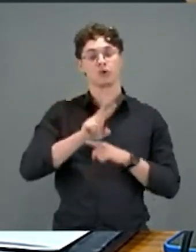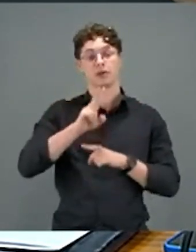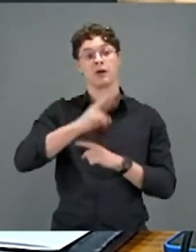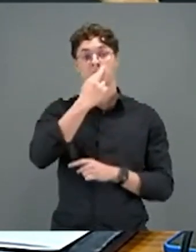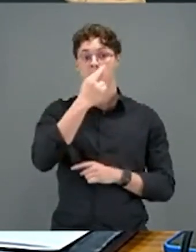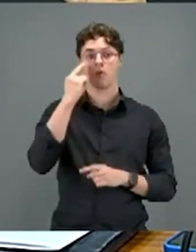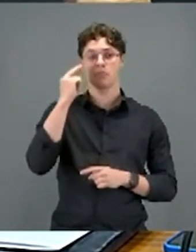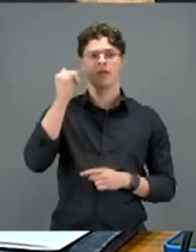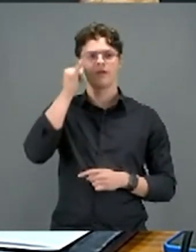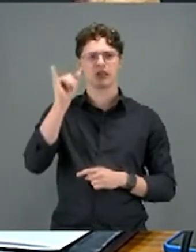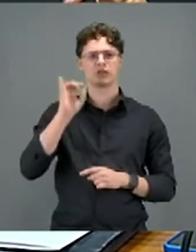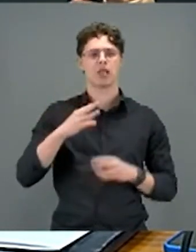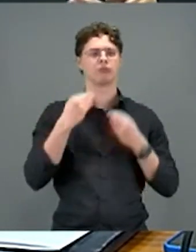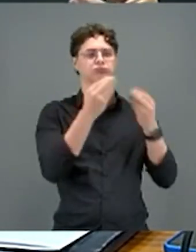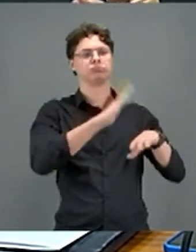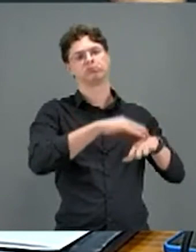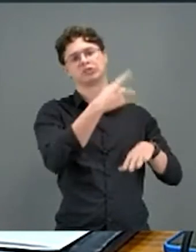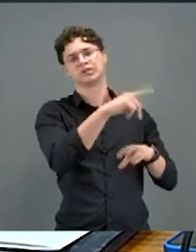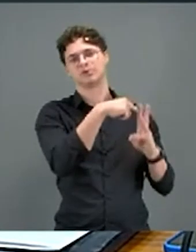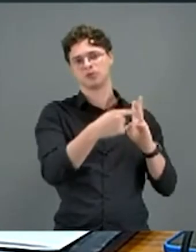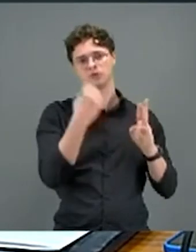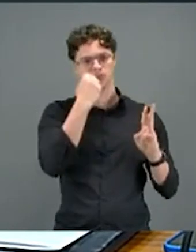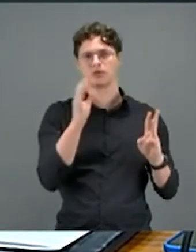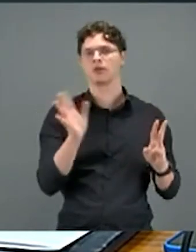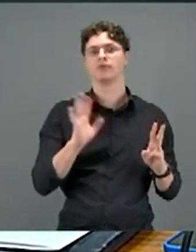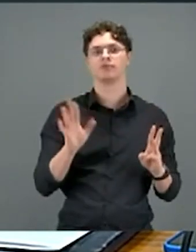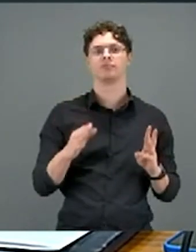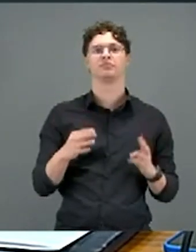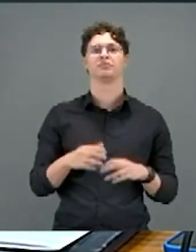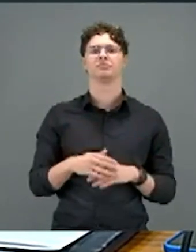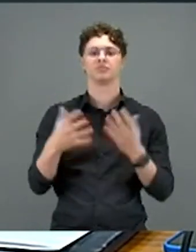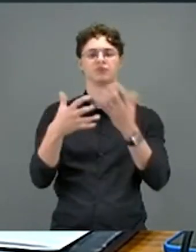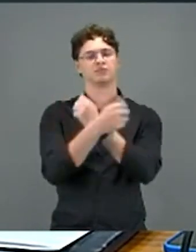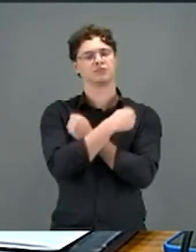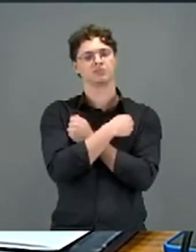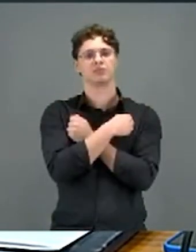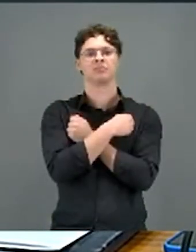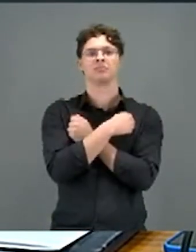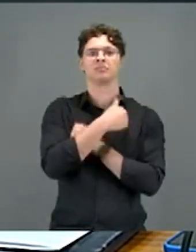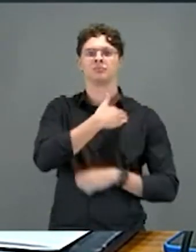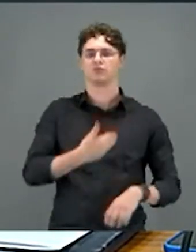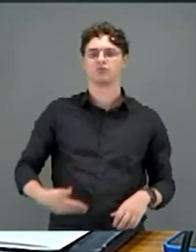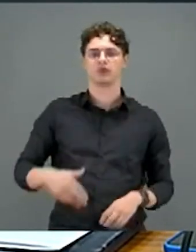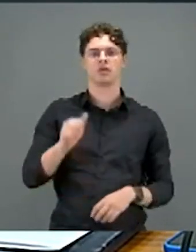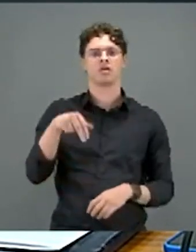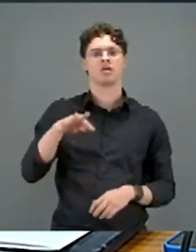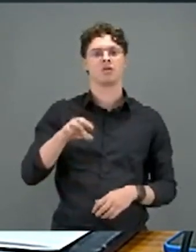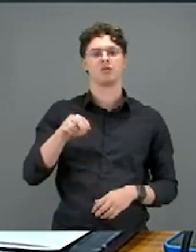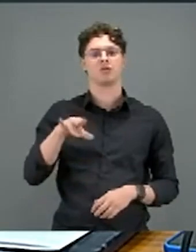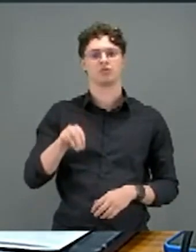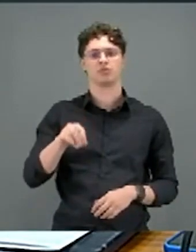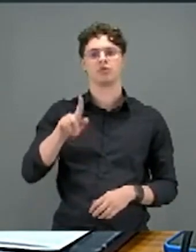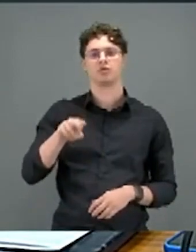Não deixar tão somente para os nossos três senadores. Eu quero transmitir meu abraço ao meu governador, Antônio Zenário, a